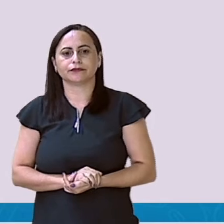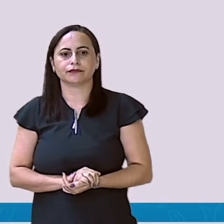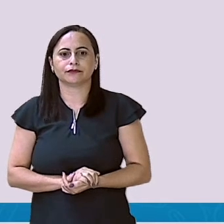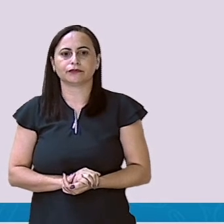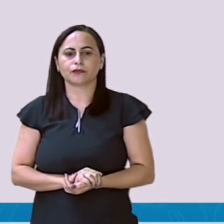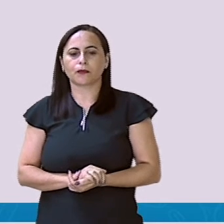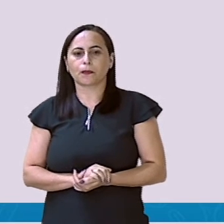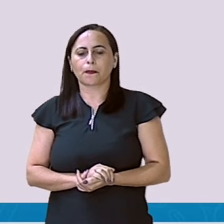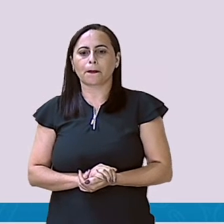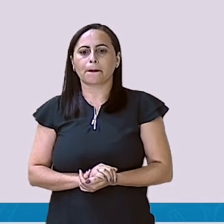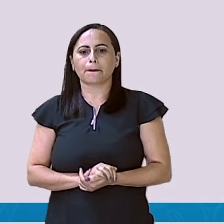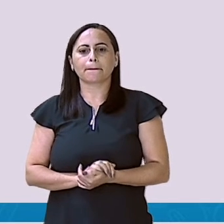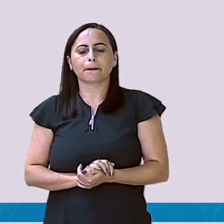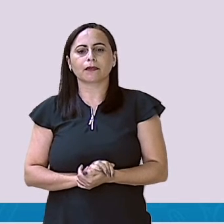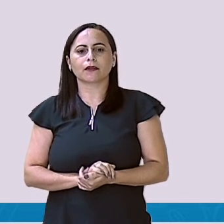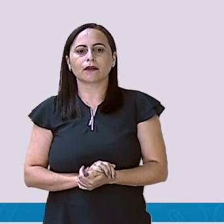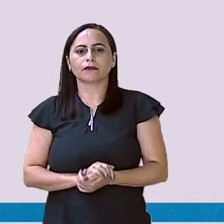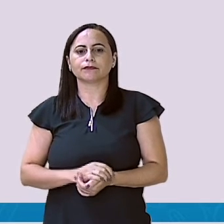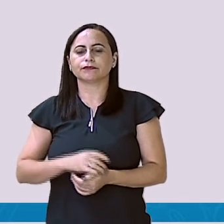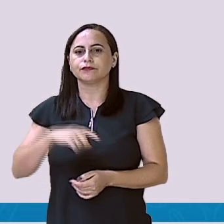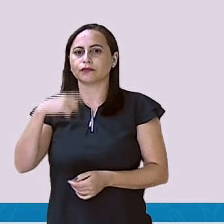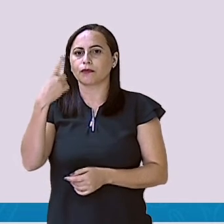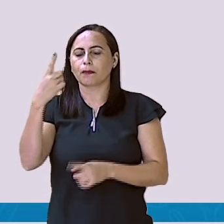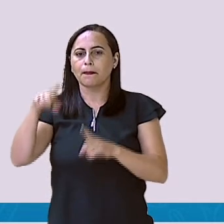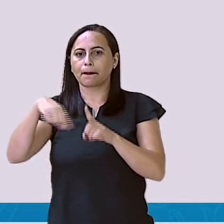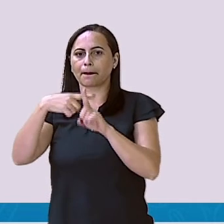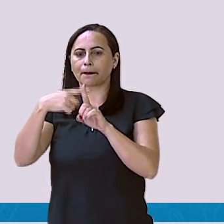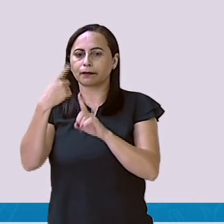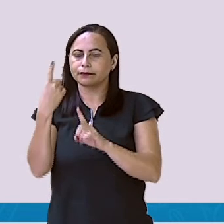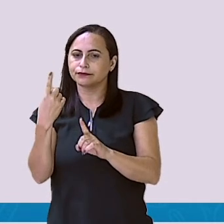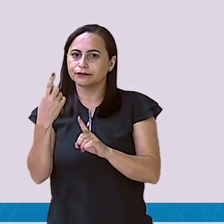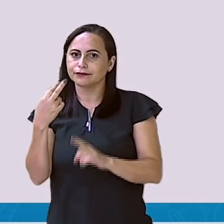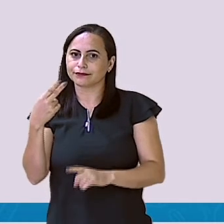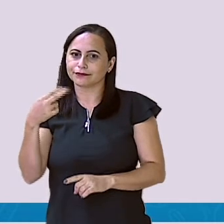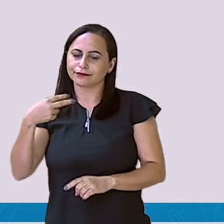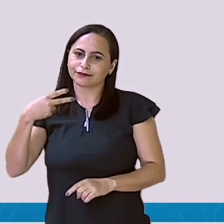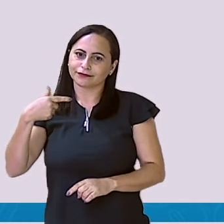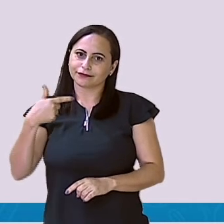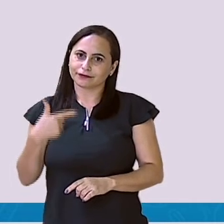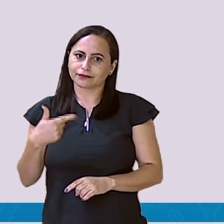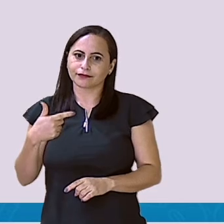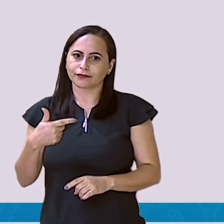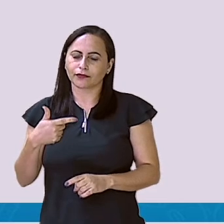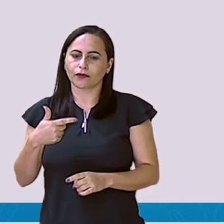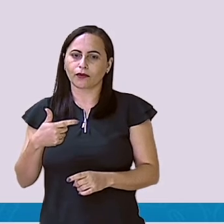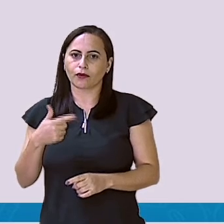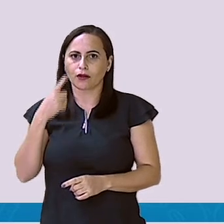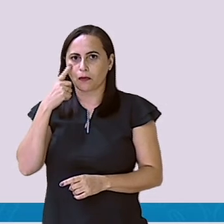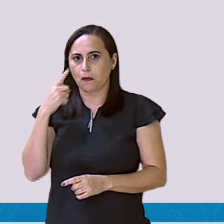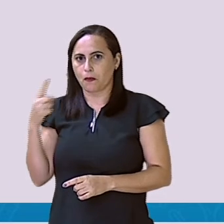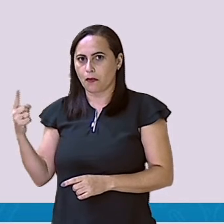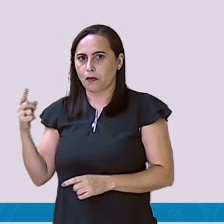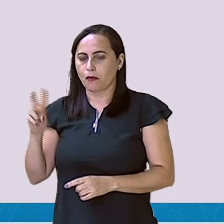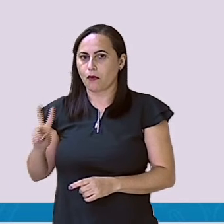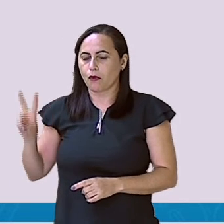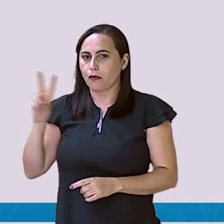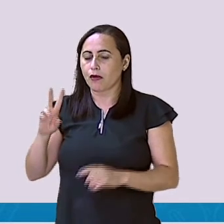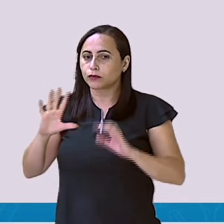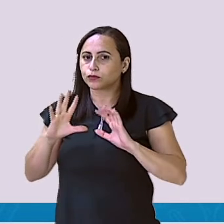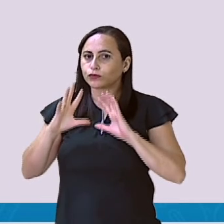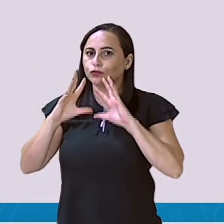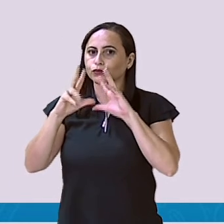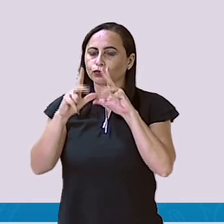13 foi 1. E 1 mais 1, 2. Então, vimos que o valor bruto